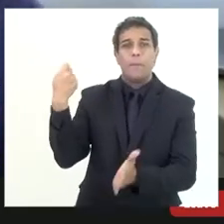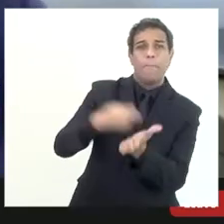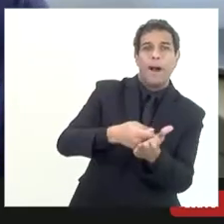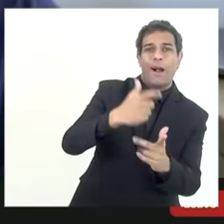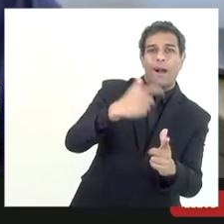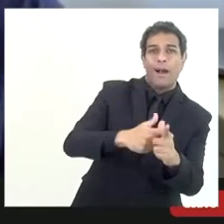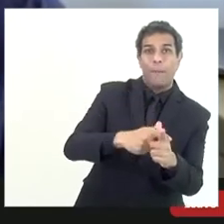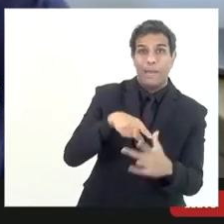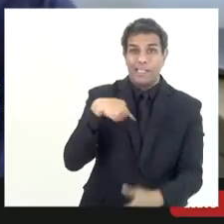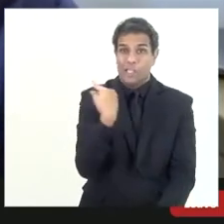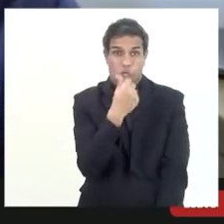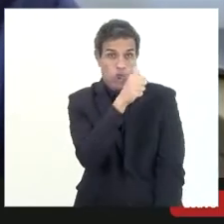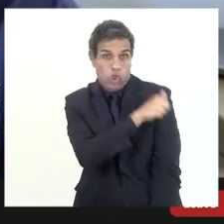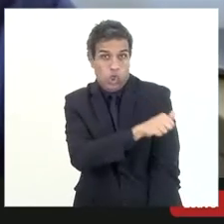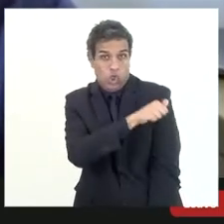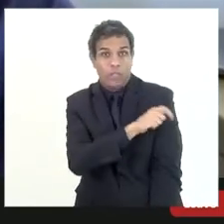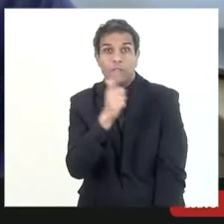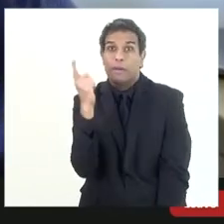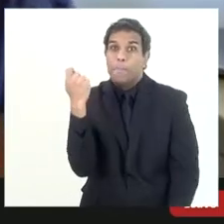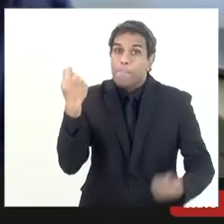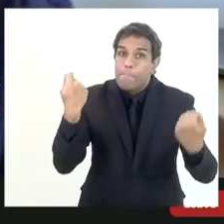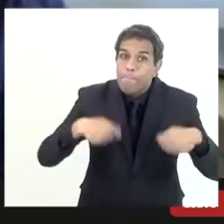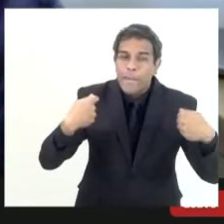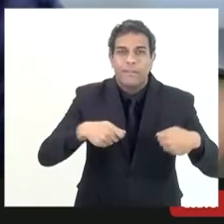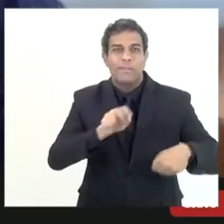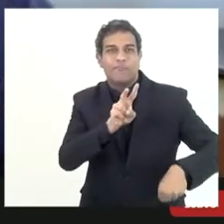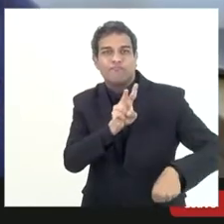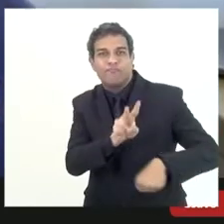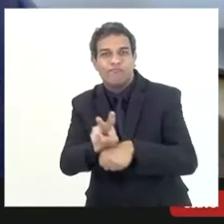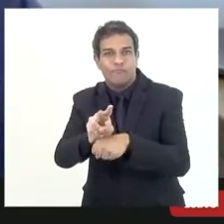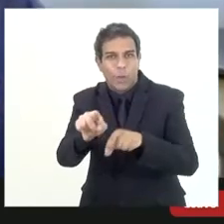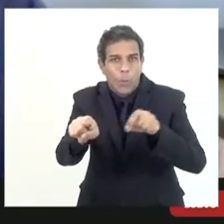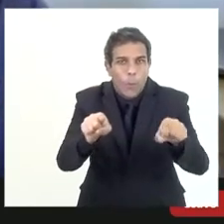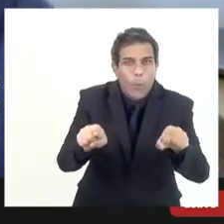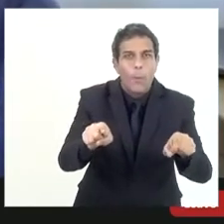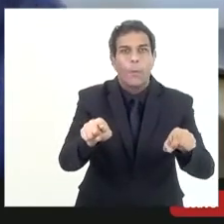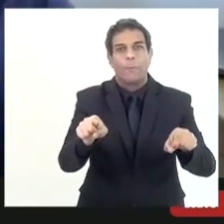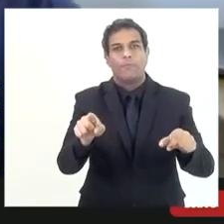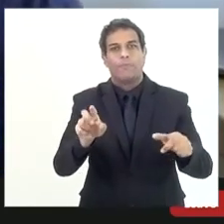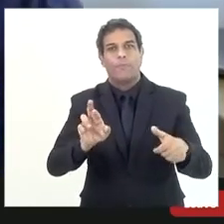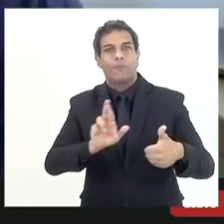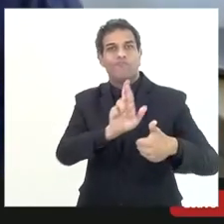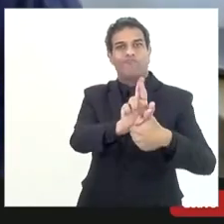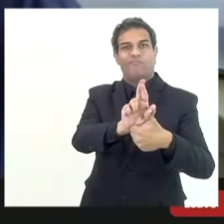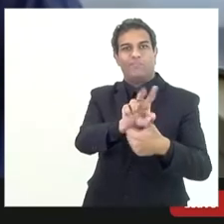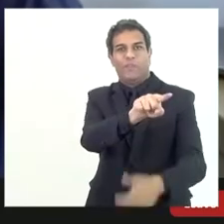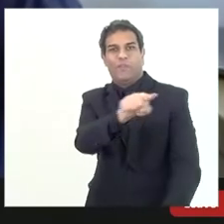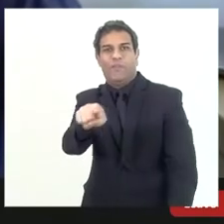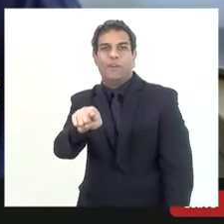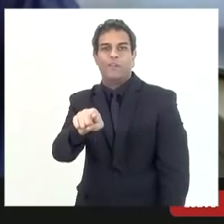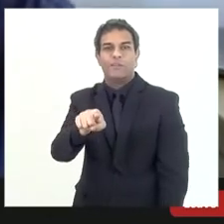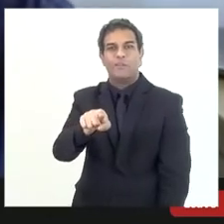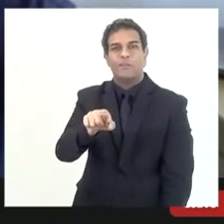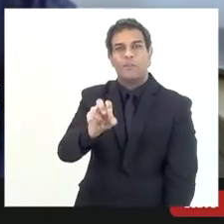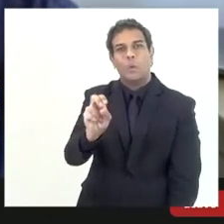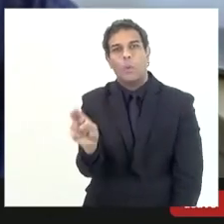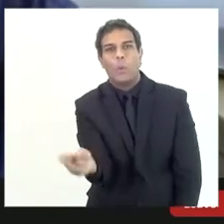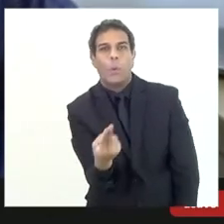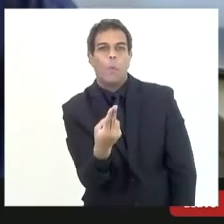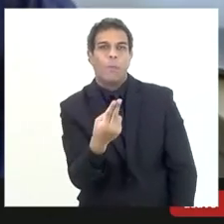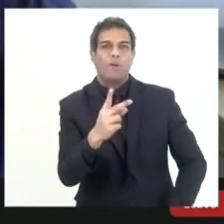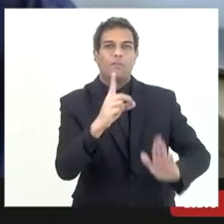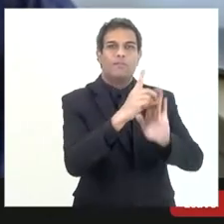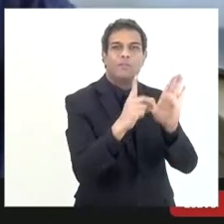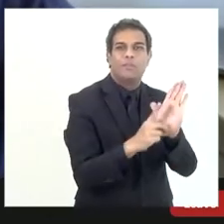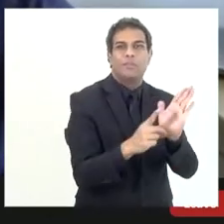e o podemos fazer e aí os senhores são os procuradores pode ser que seja por decreto pode